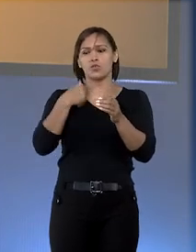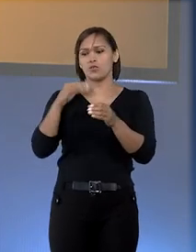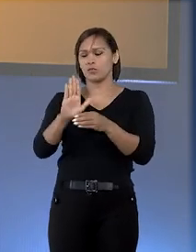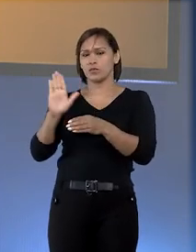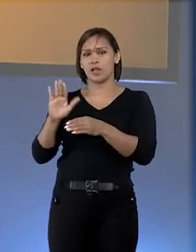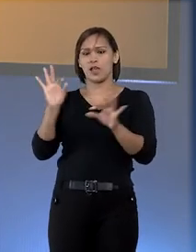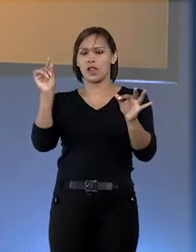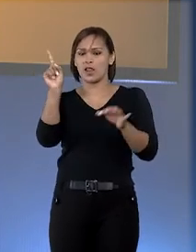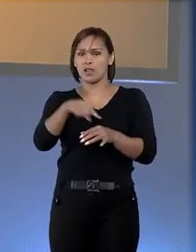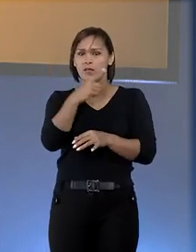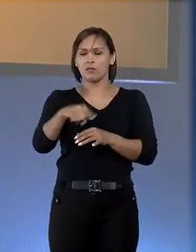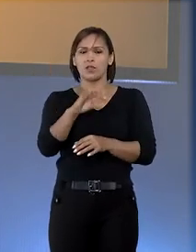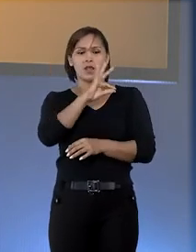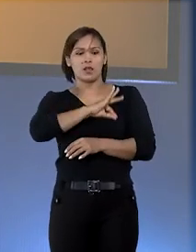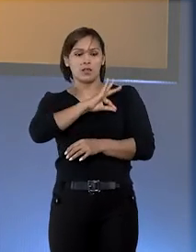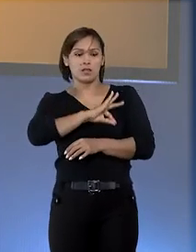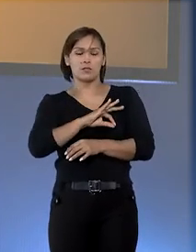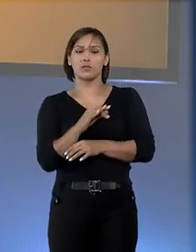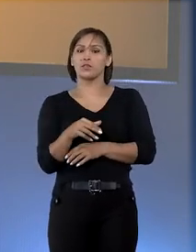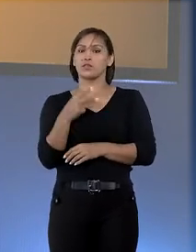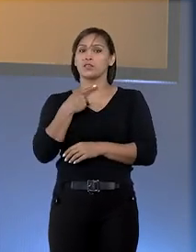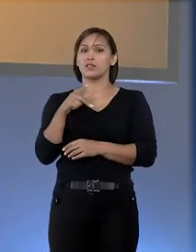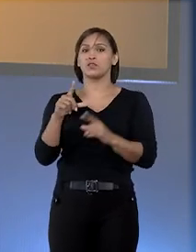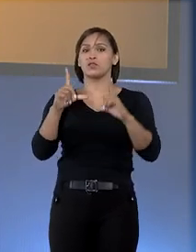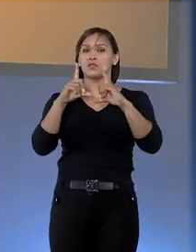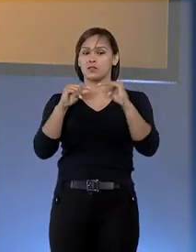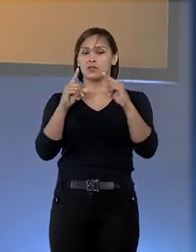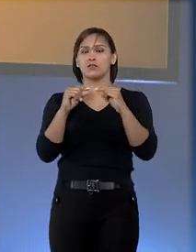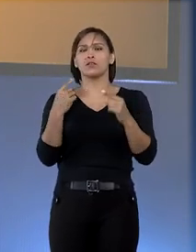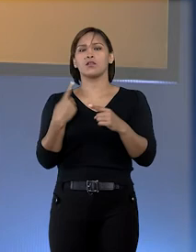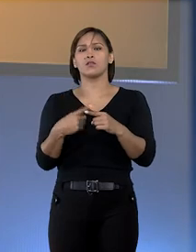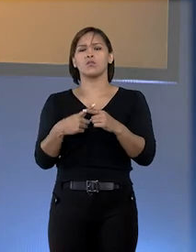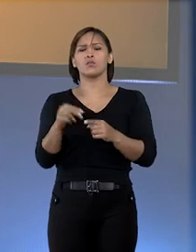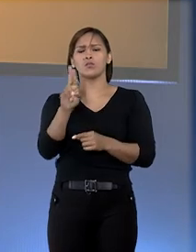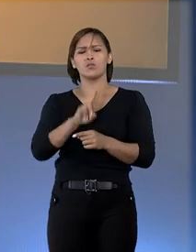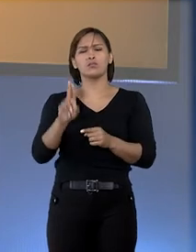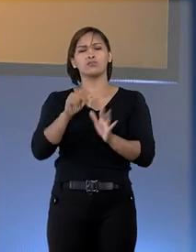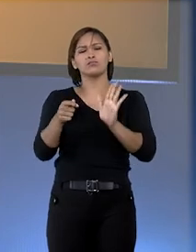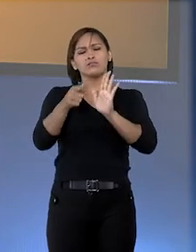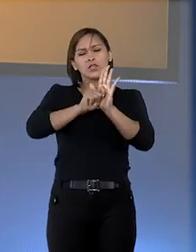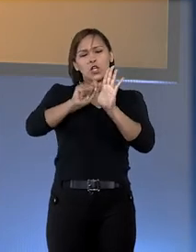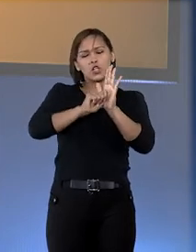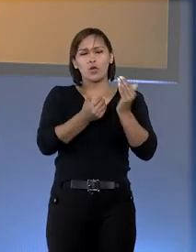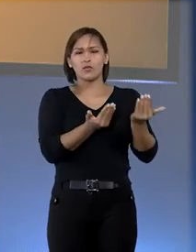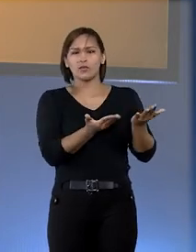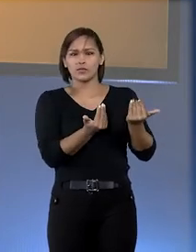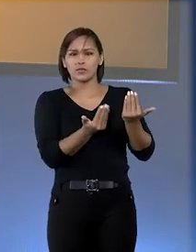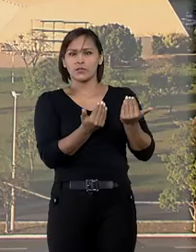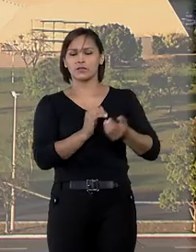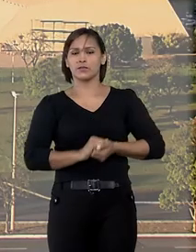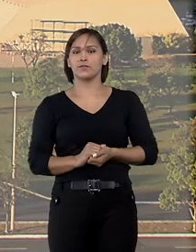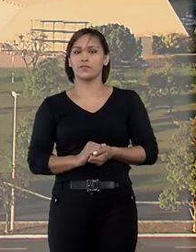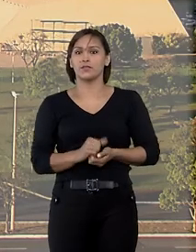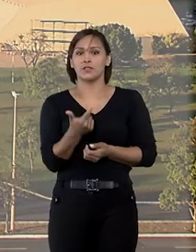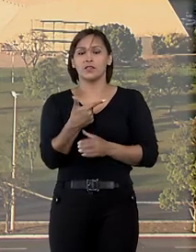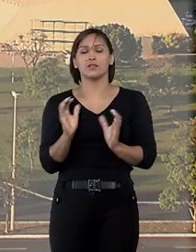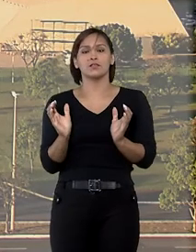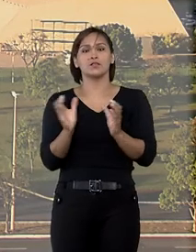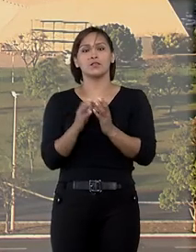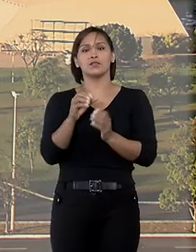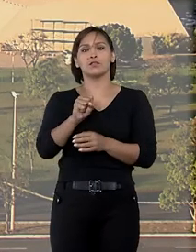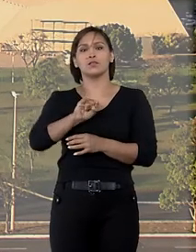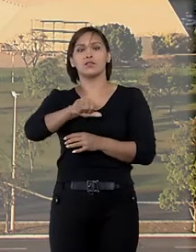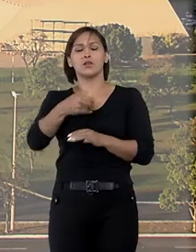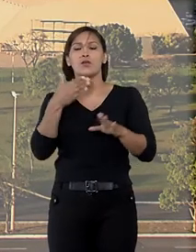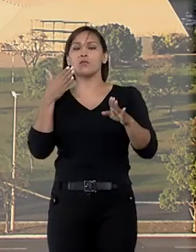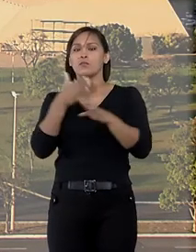eliminado de um concurso da Polícia Militar do Distrito Federal por uso de drogas na juventude. A segunda turma do